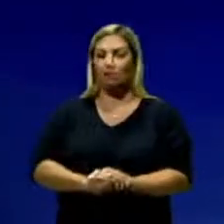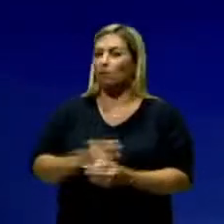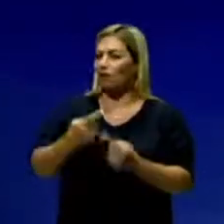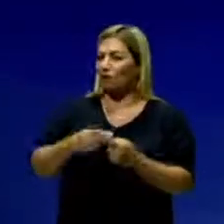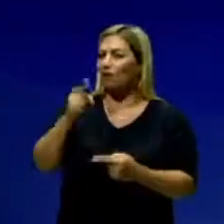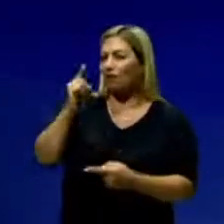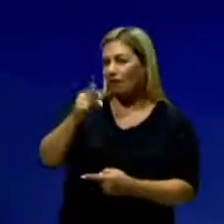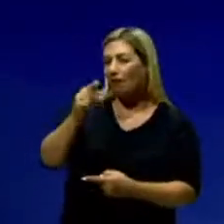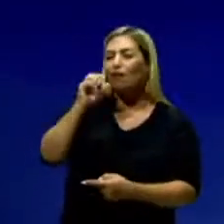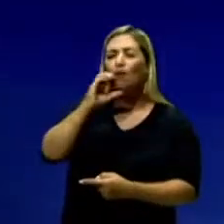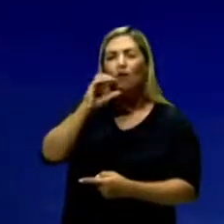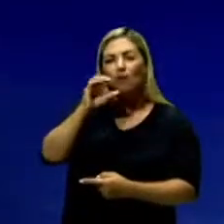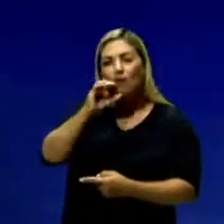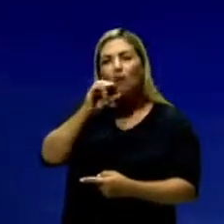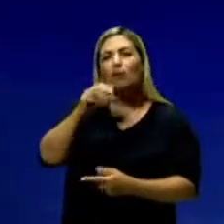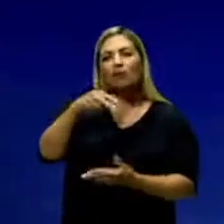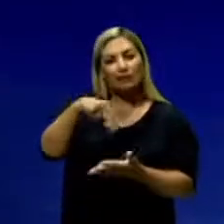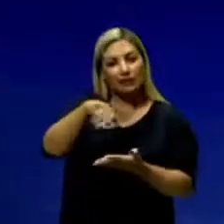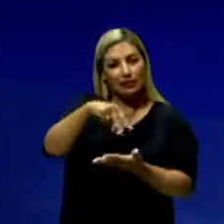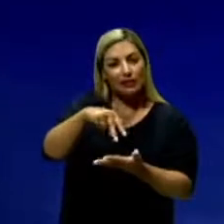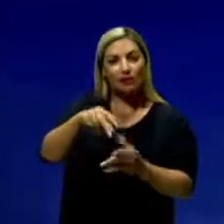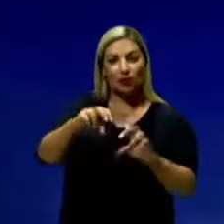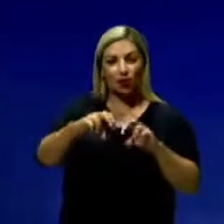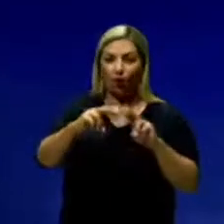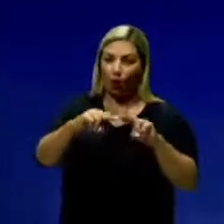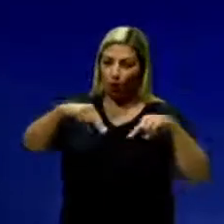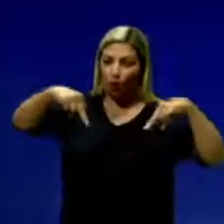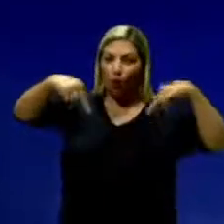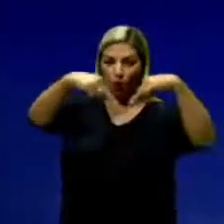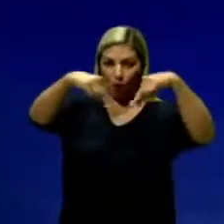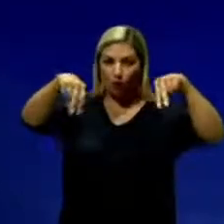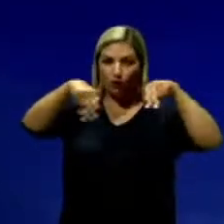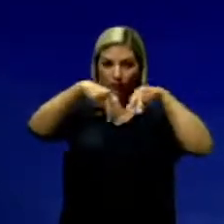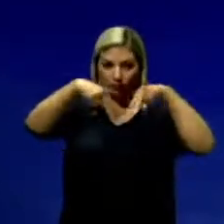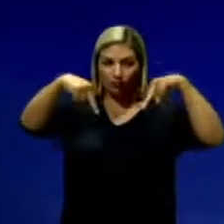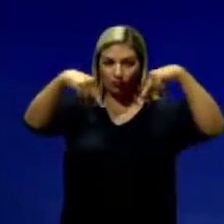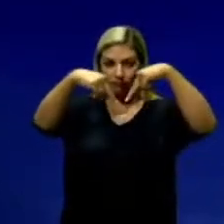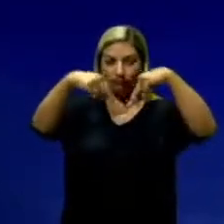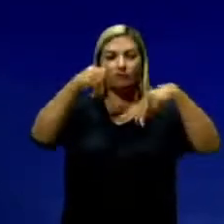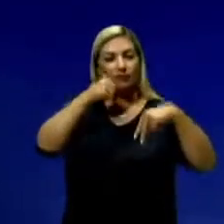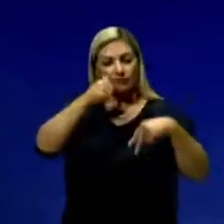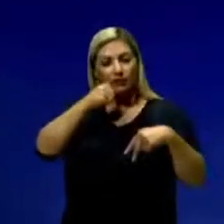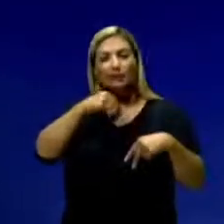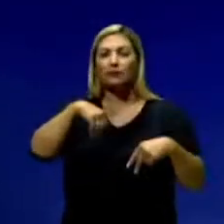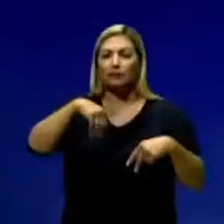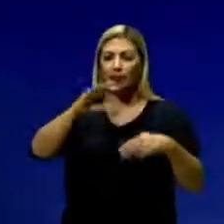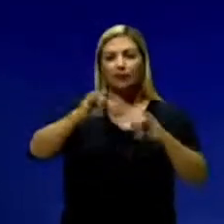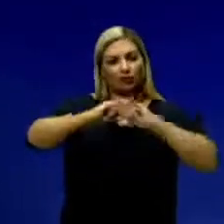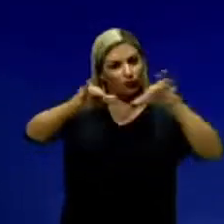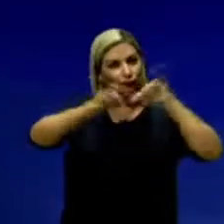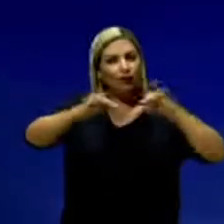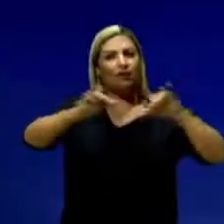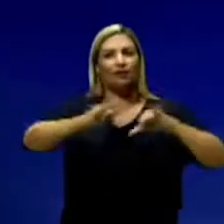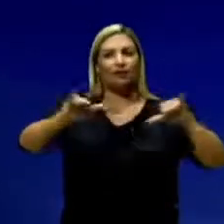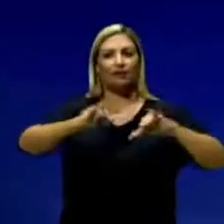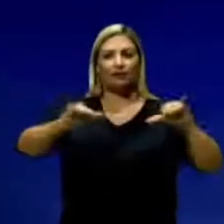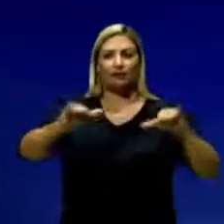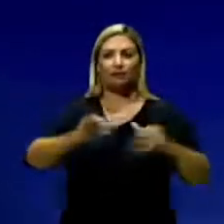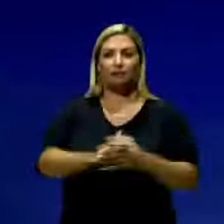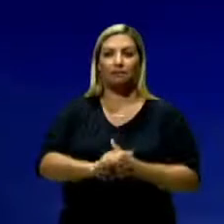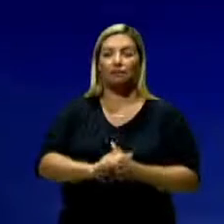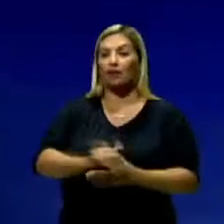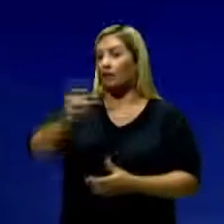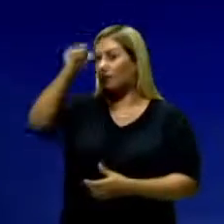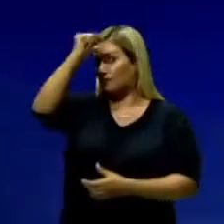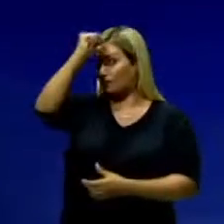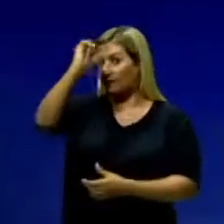lá, as danças de roda e femininas, elas são muito difundidas. Na Índia,